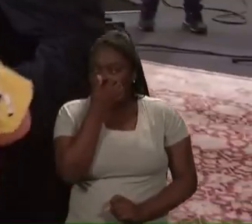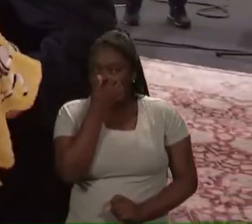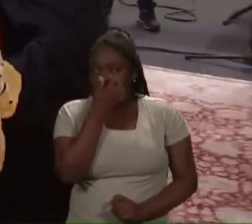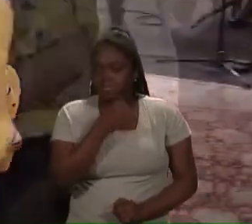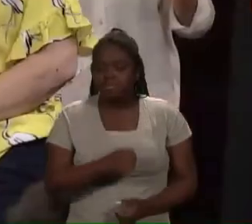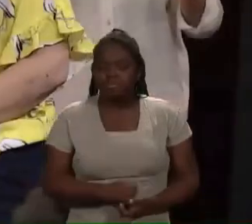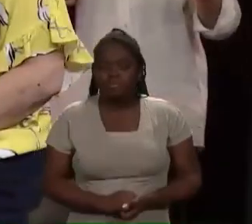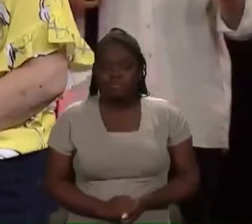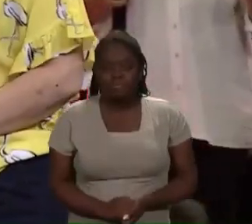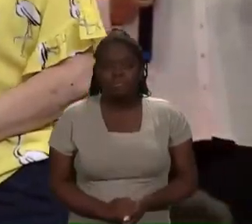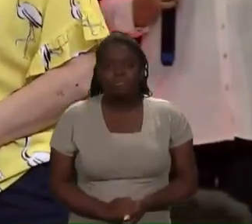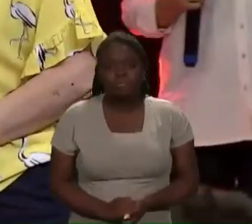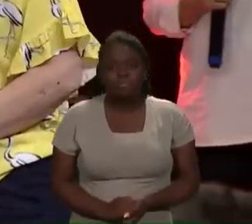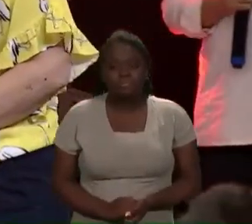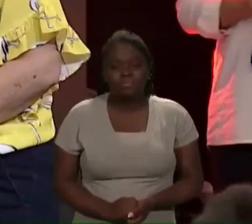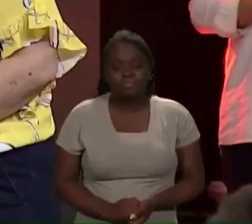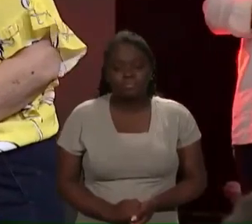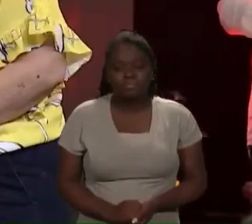a minha Renata está aqui.